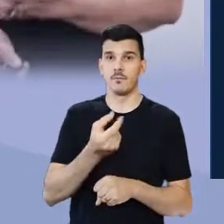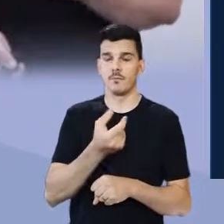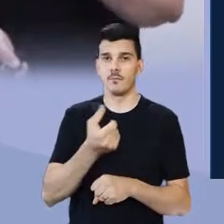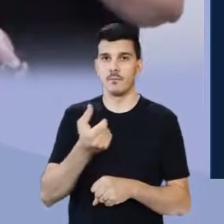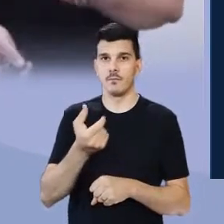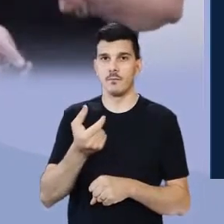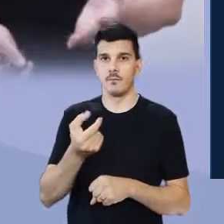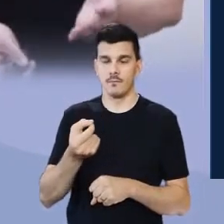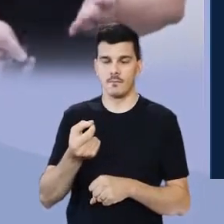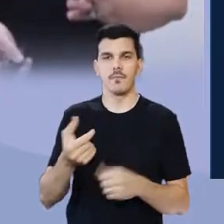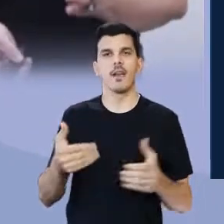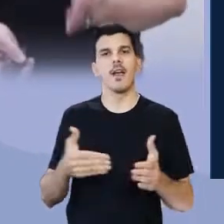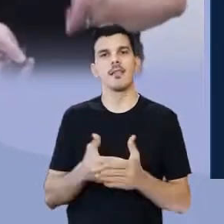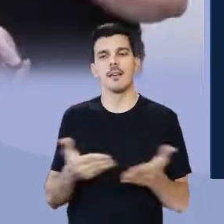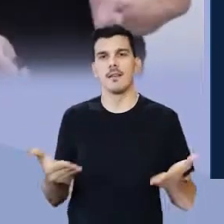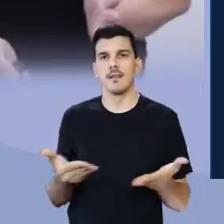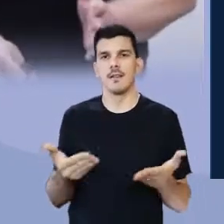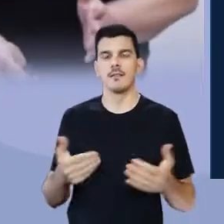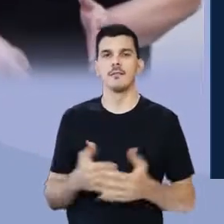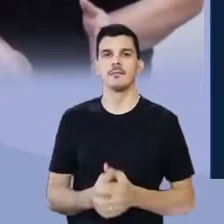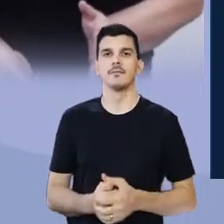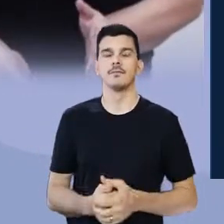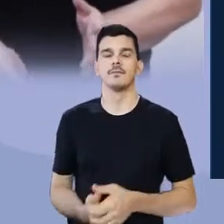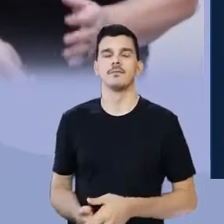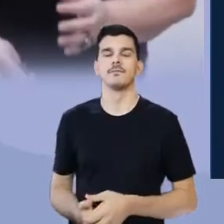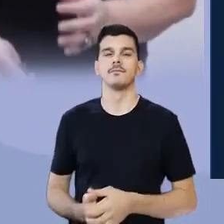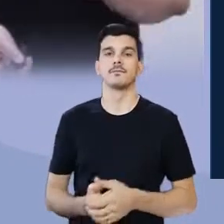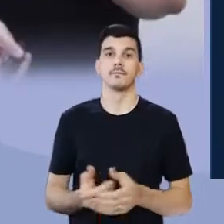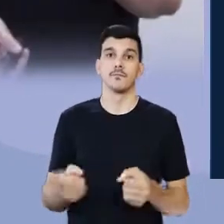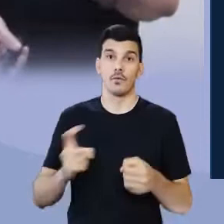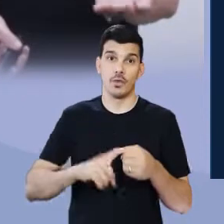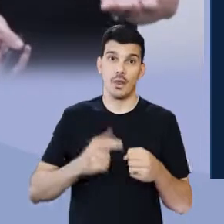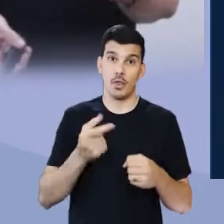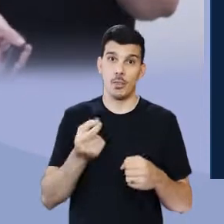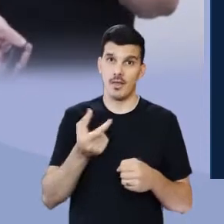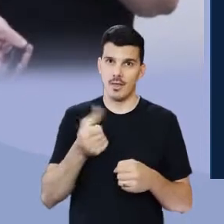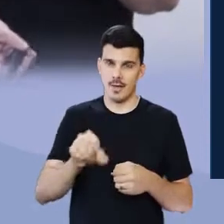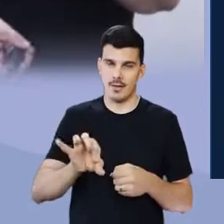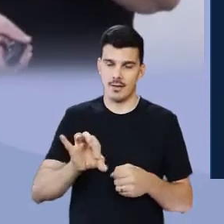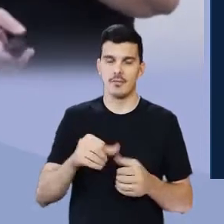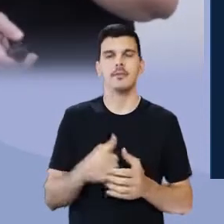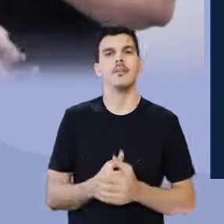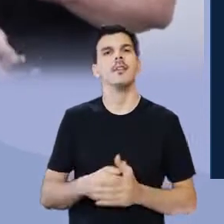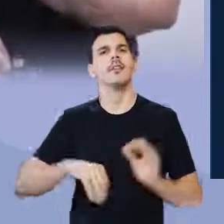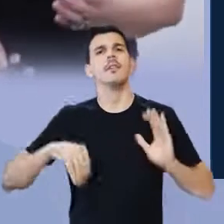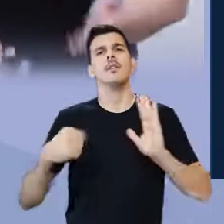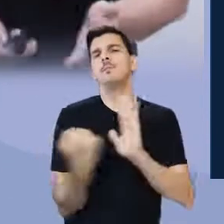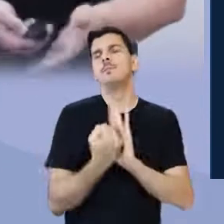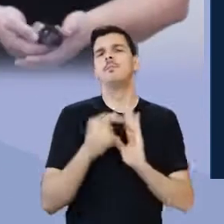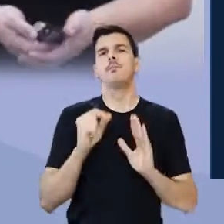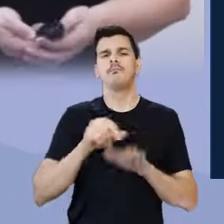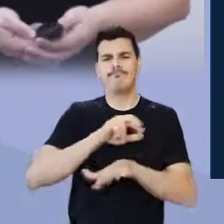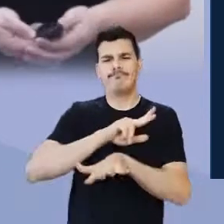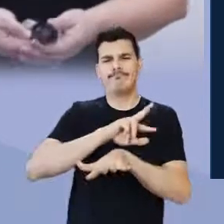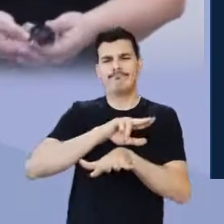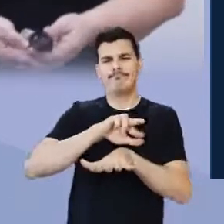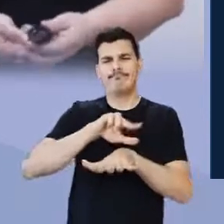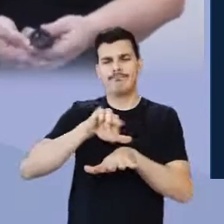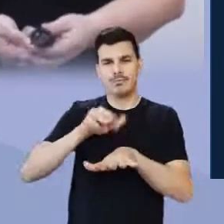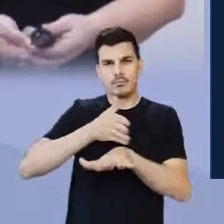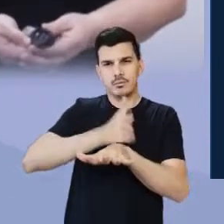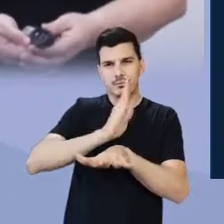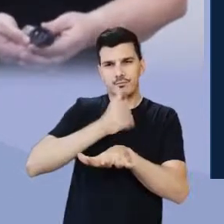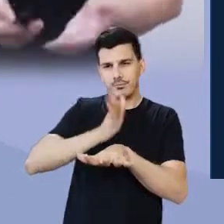século XXI, até o ano de 2010, marcada por uma multiplicidade de